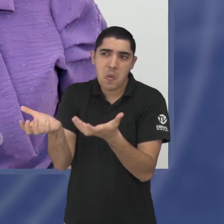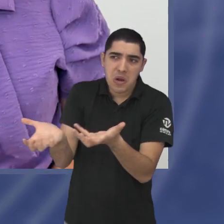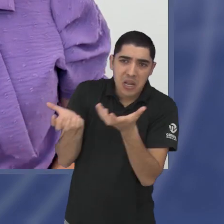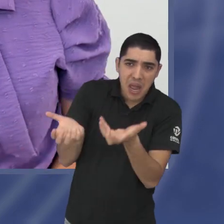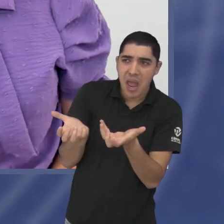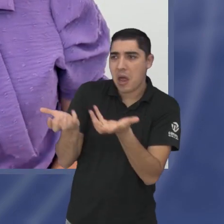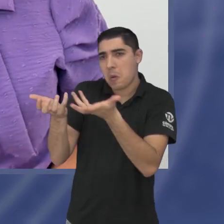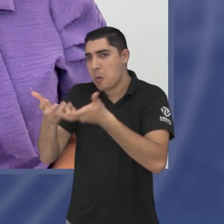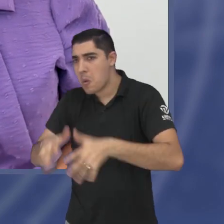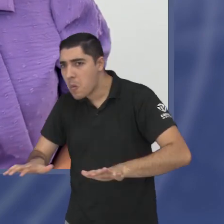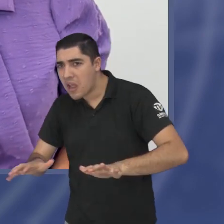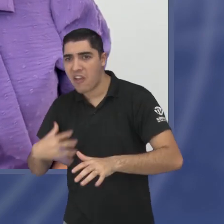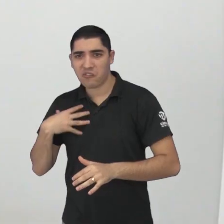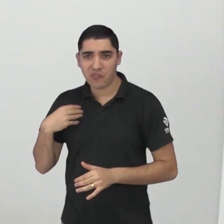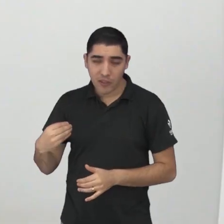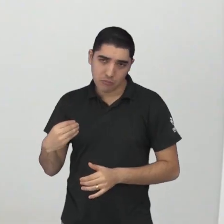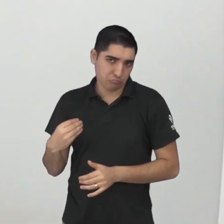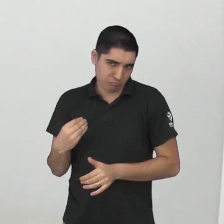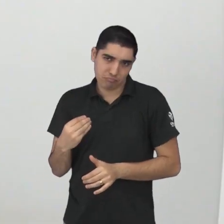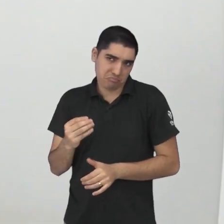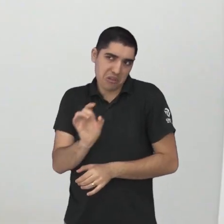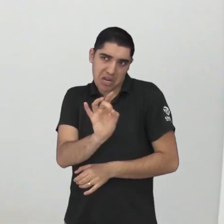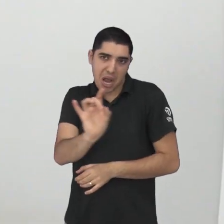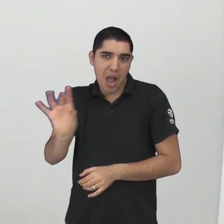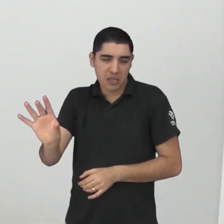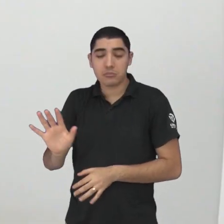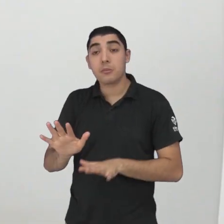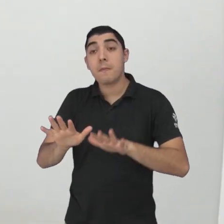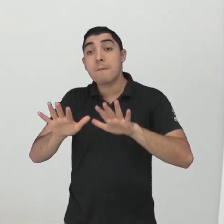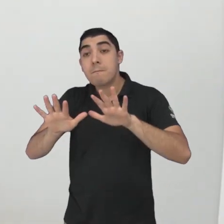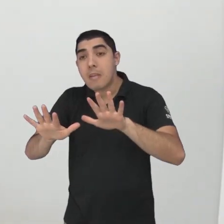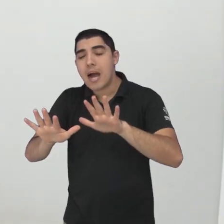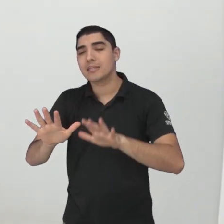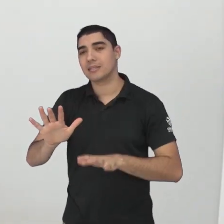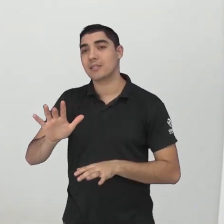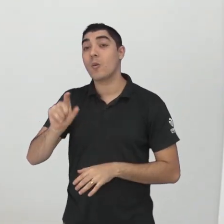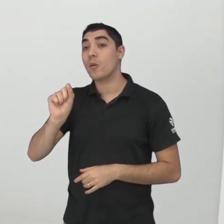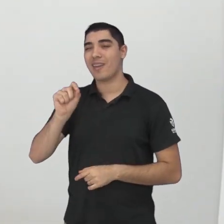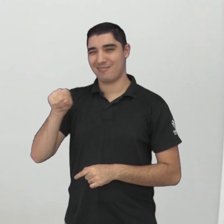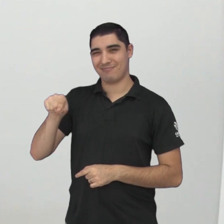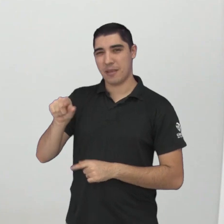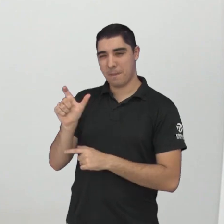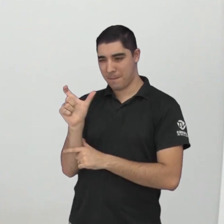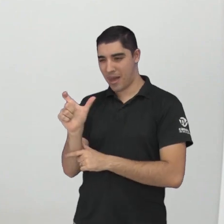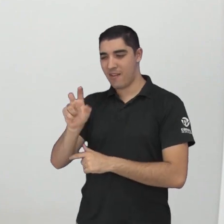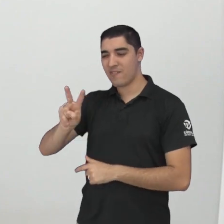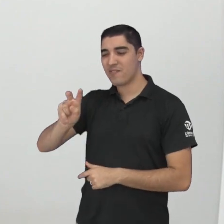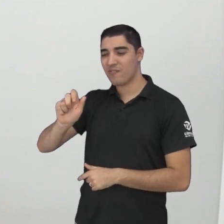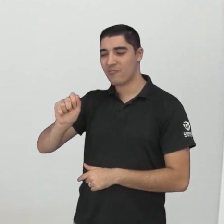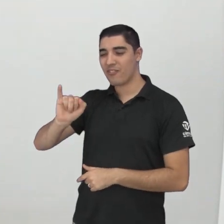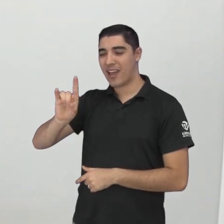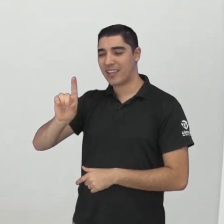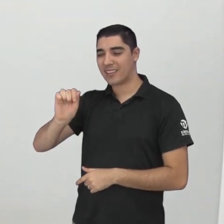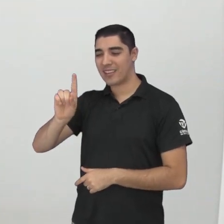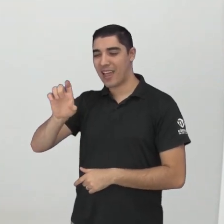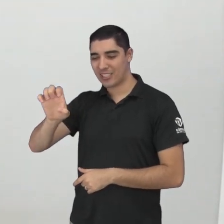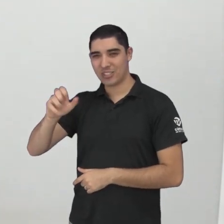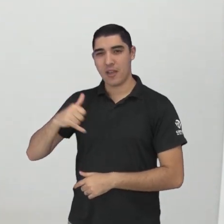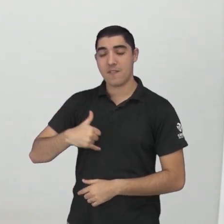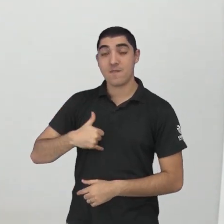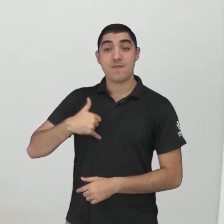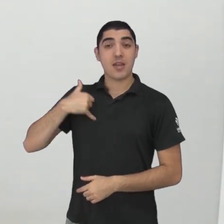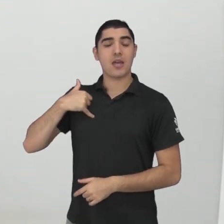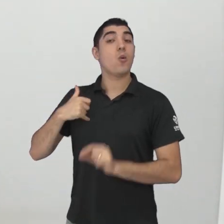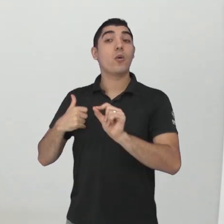ou não ter um filho, né? Mas uma das questões da vaidade também está relacionada à vida